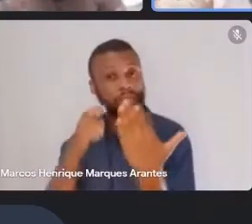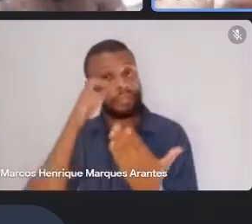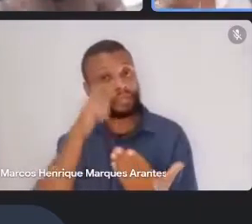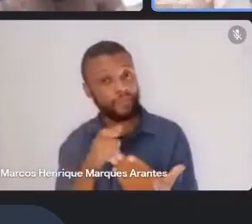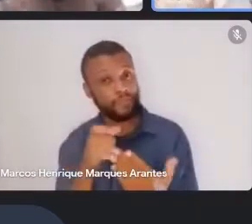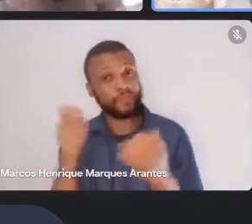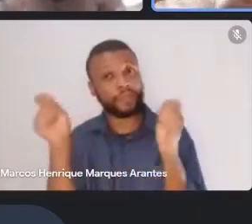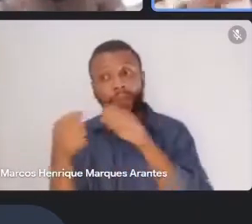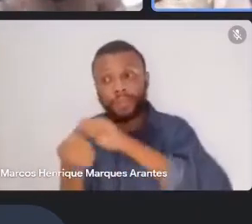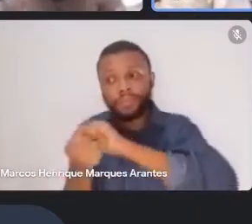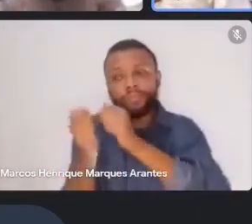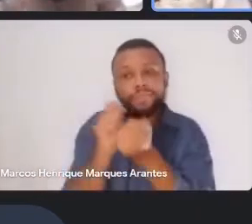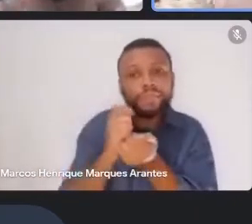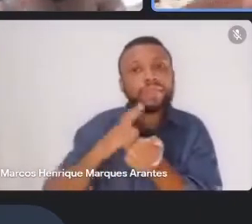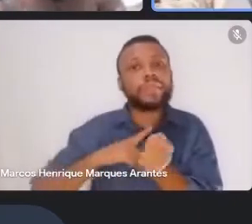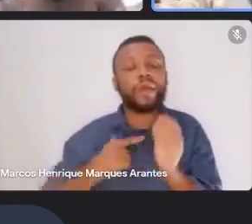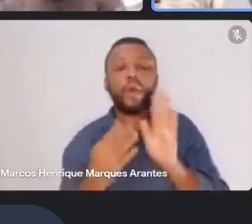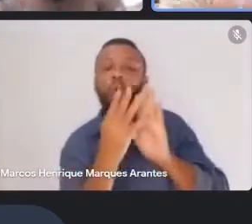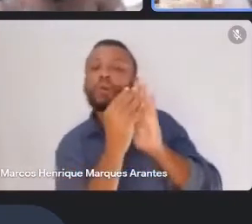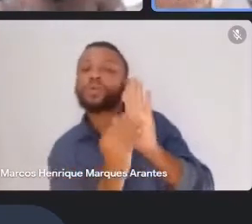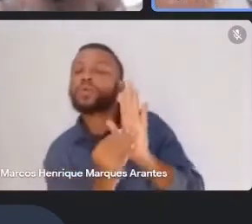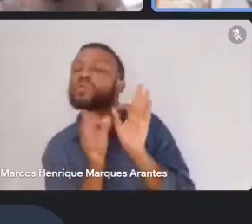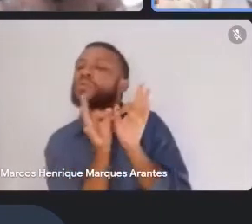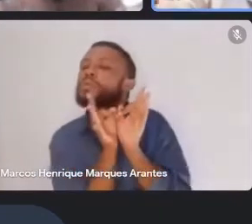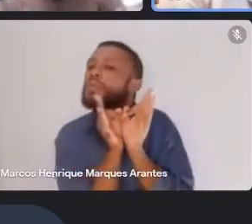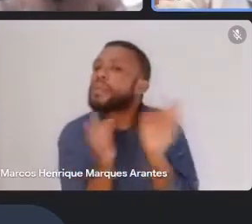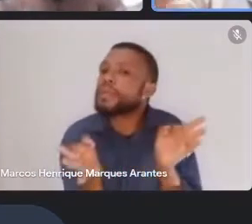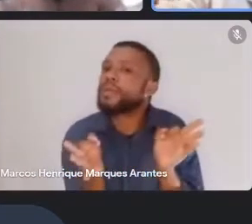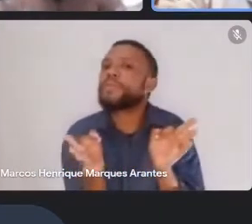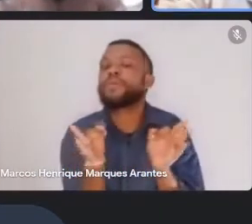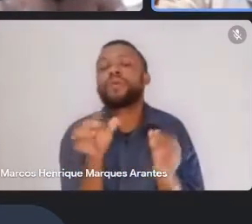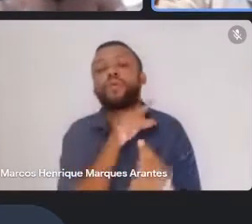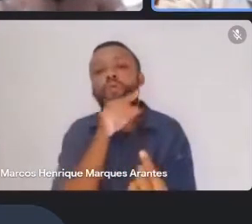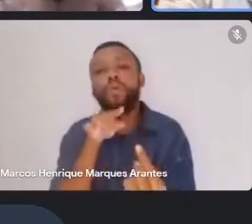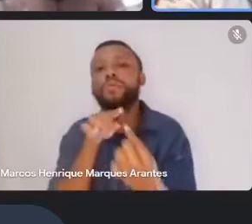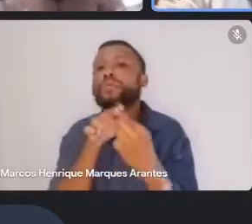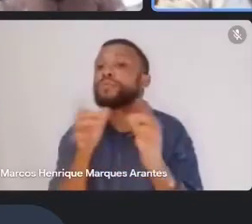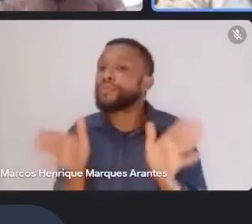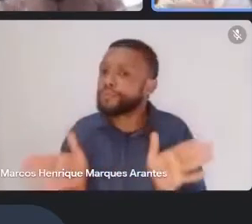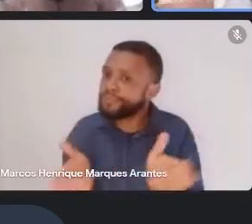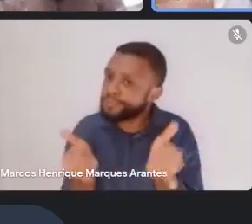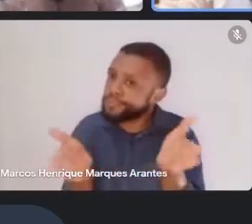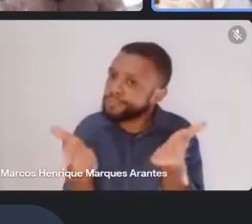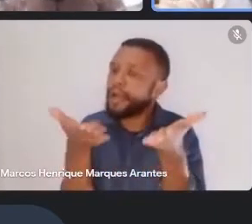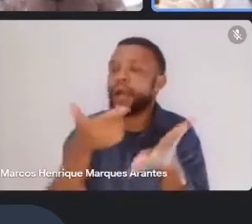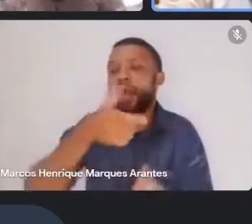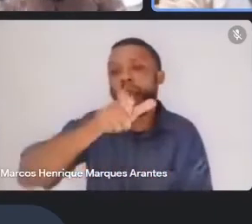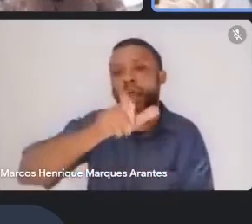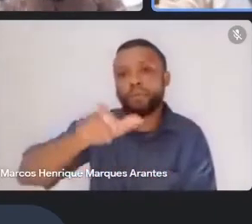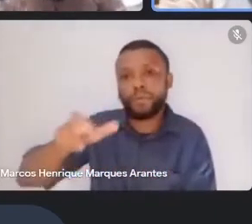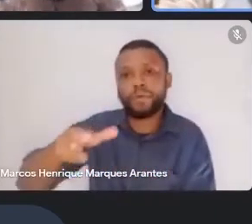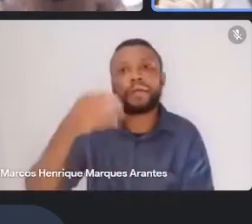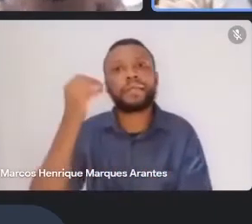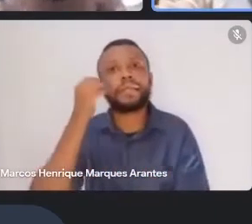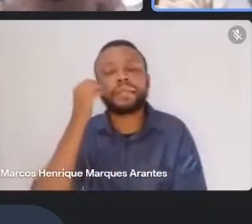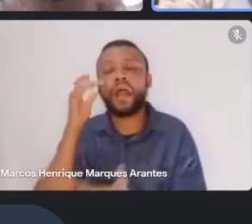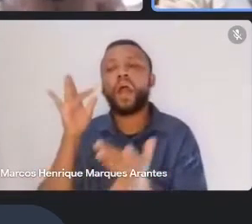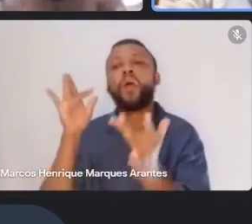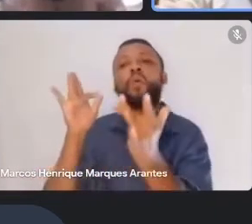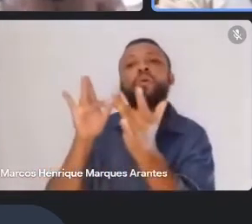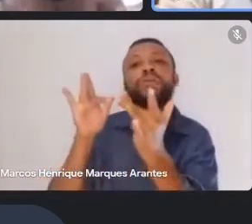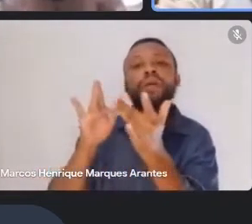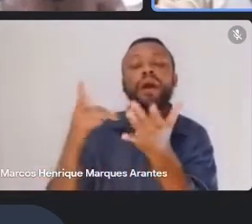nesse conteúdo mais simples, né? Assim, estimulando as pessoas a entrarem em contato com essa